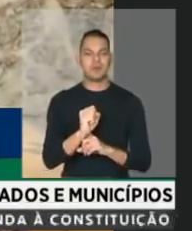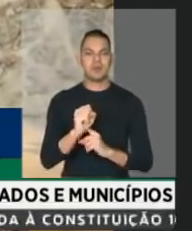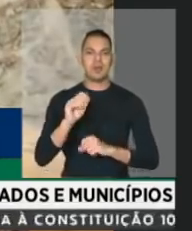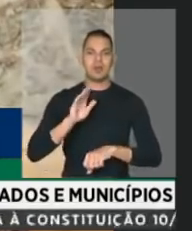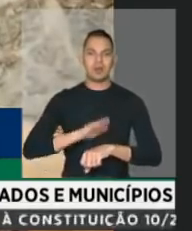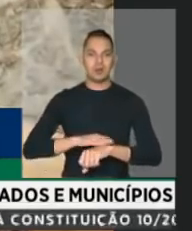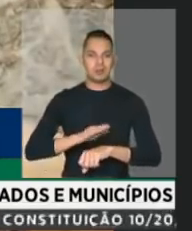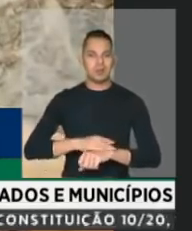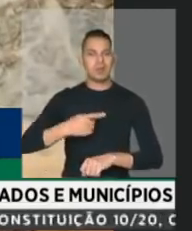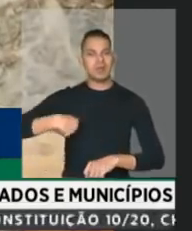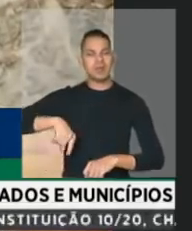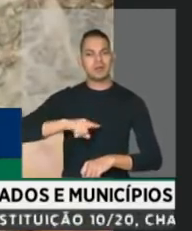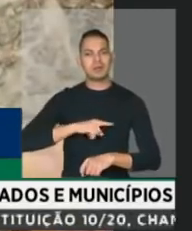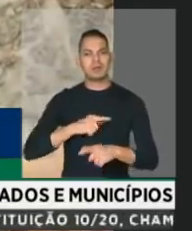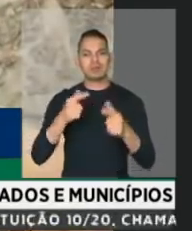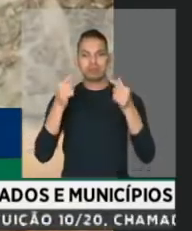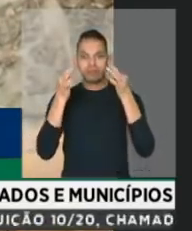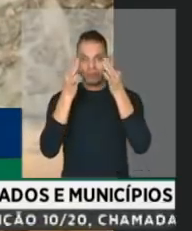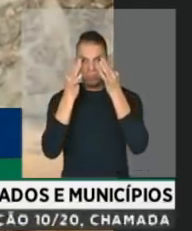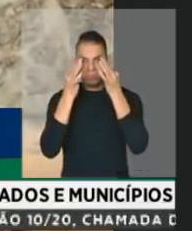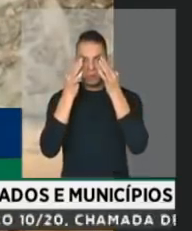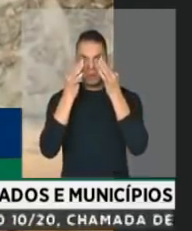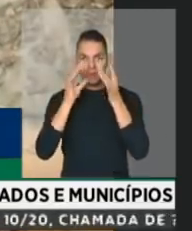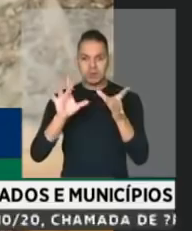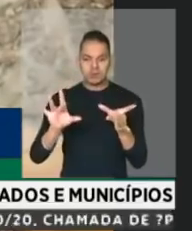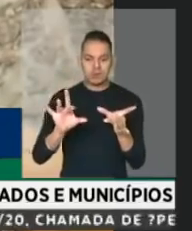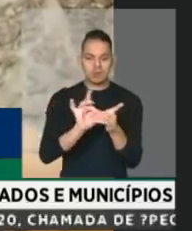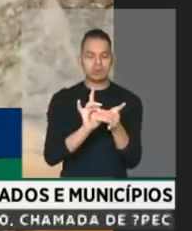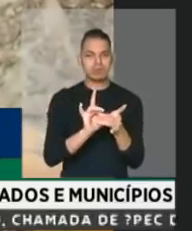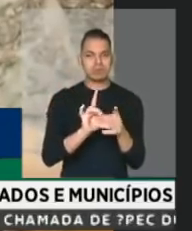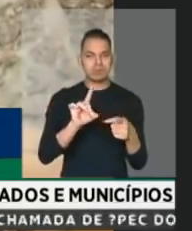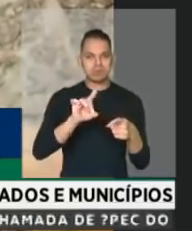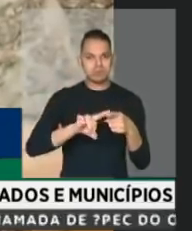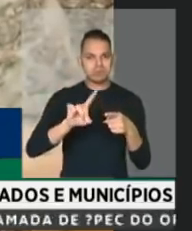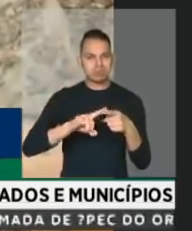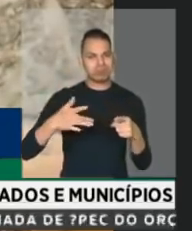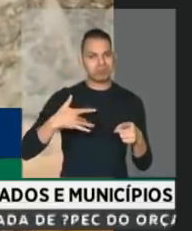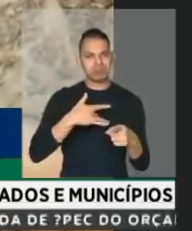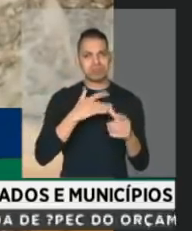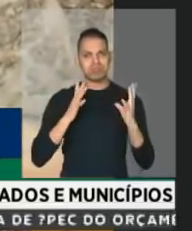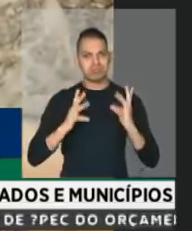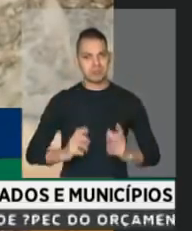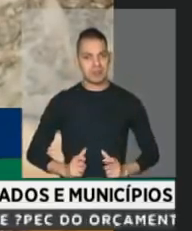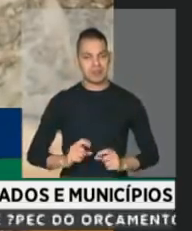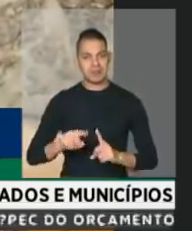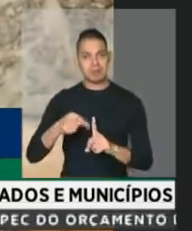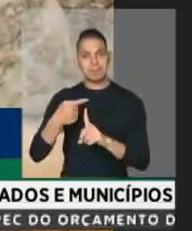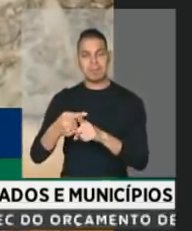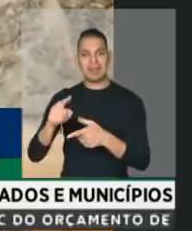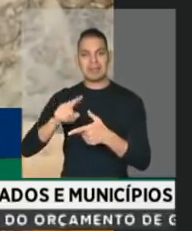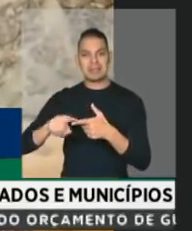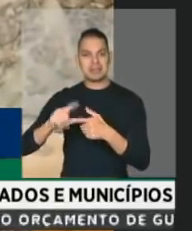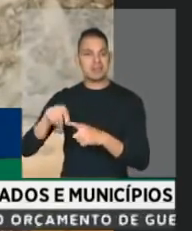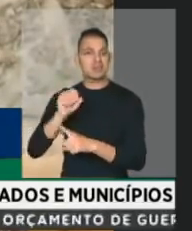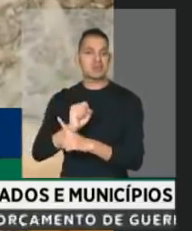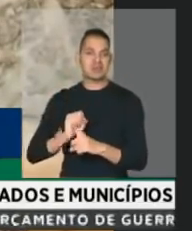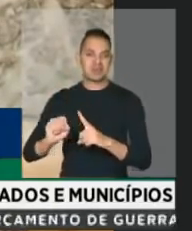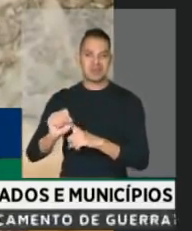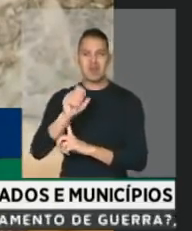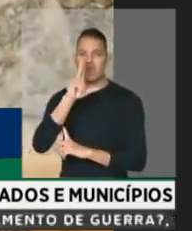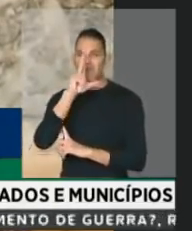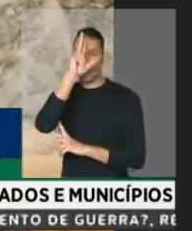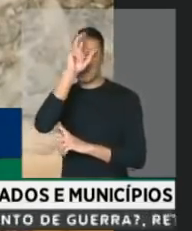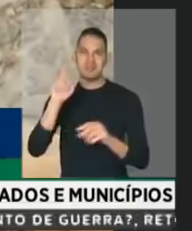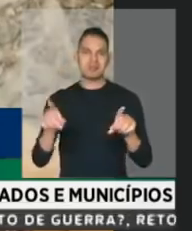momento em nós vivemos acoplados à crise sanitária, é uma crise social de altíssima proporção.